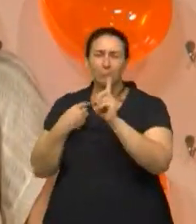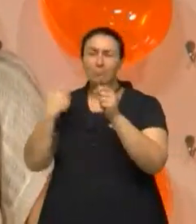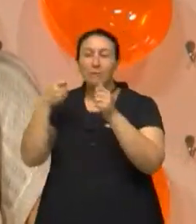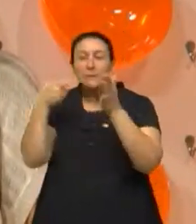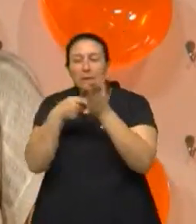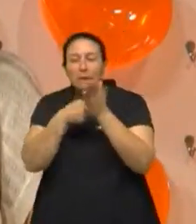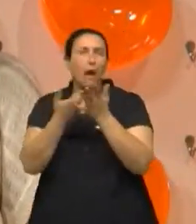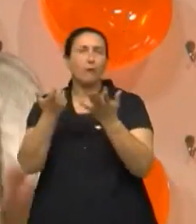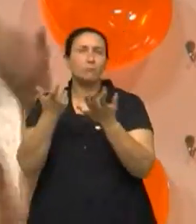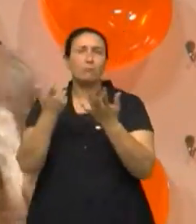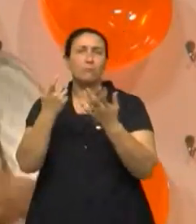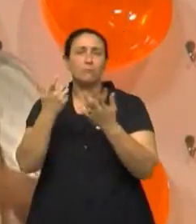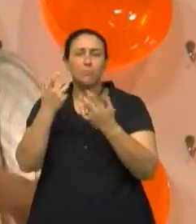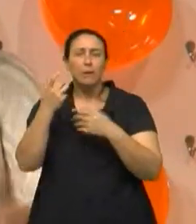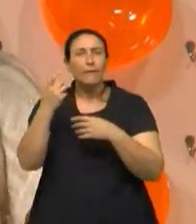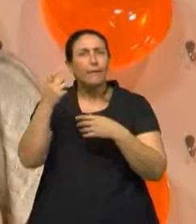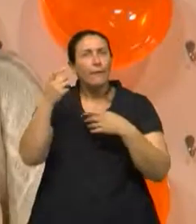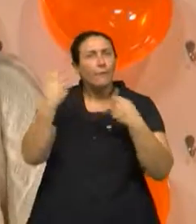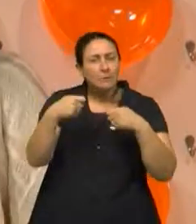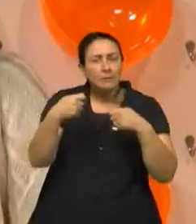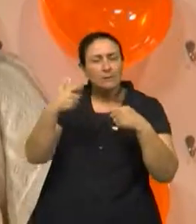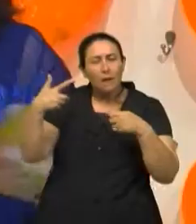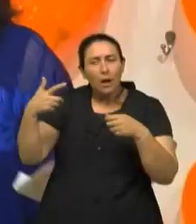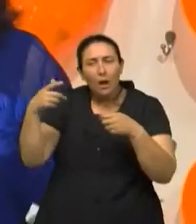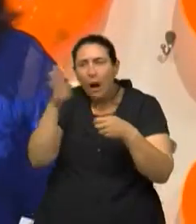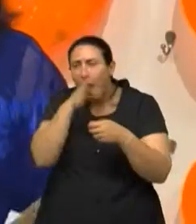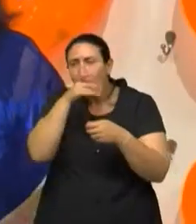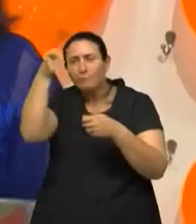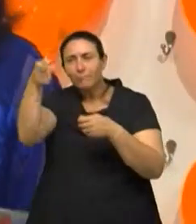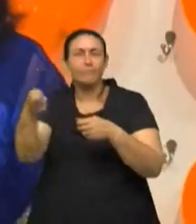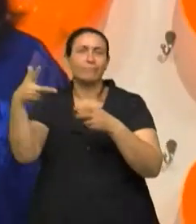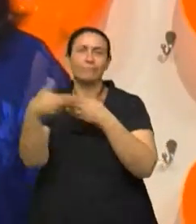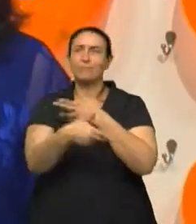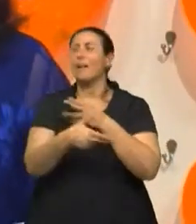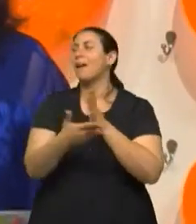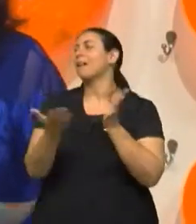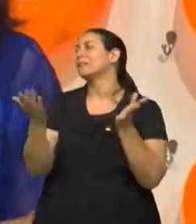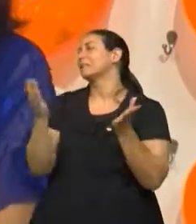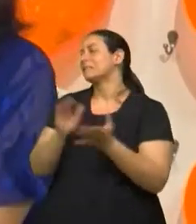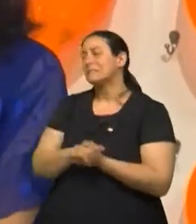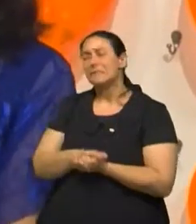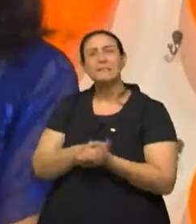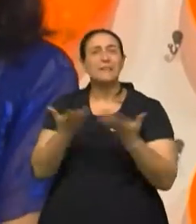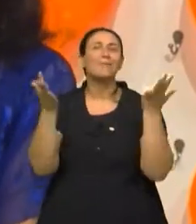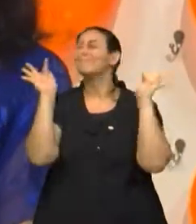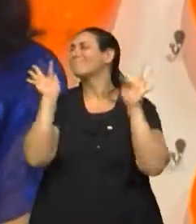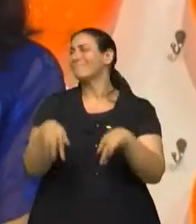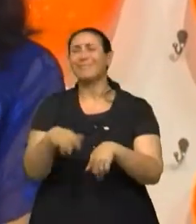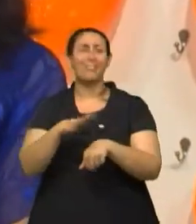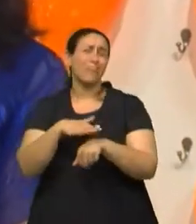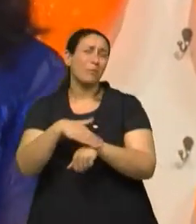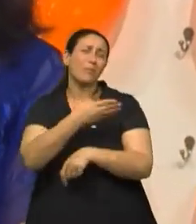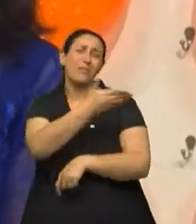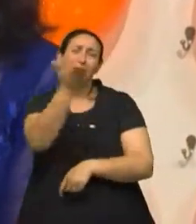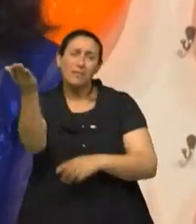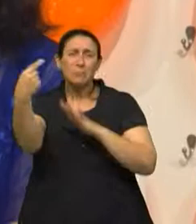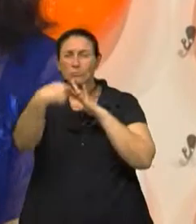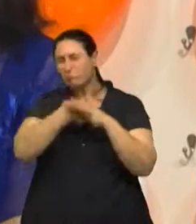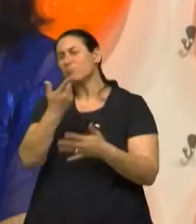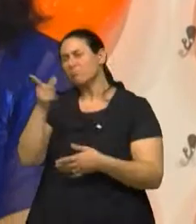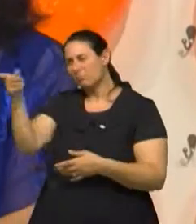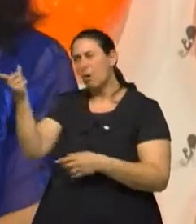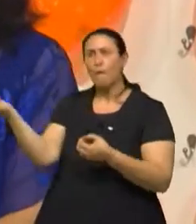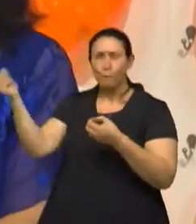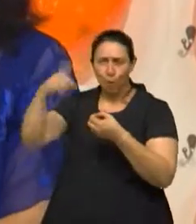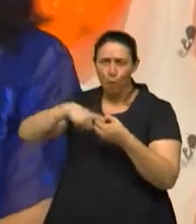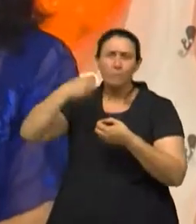barreira, né? E de preferência cortar a corrente antes. Bom, a gente sabia que não ia dar tempo para tudo, né? A gente, vocês pedindo a doutora volta aqui para a